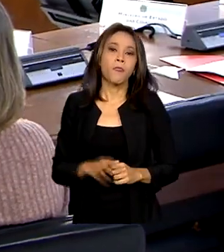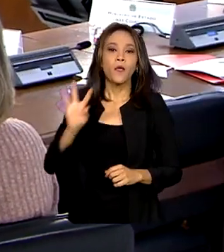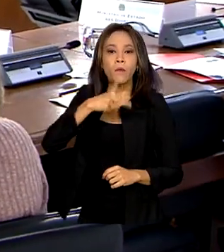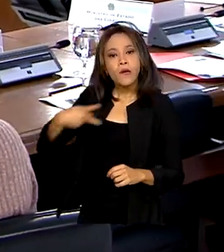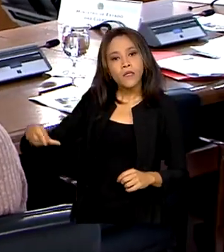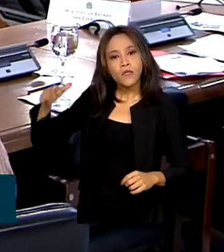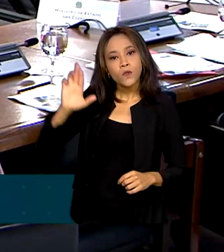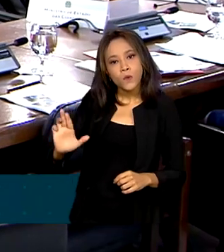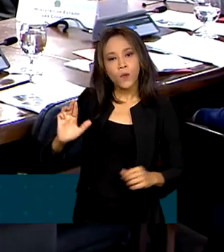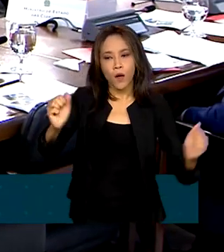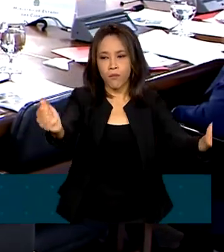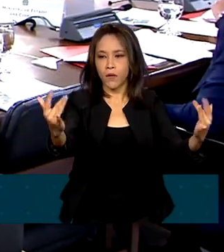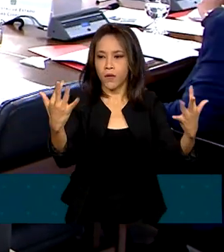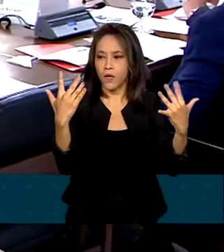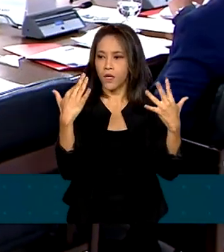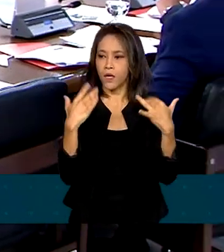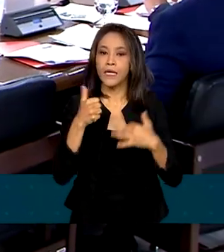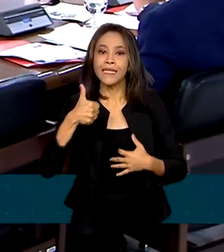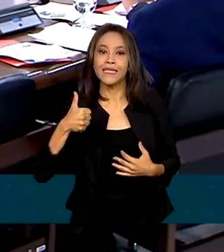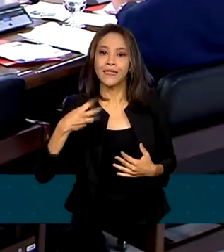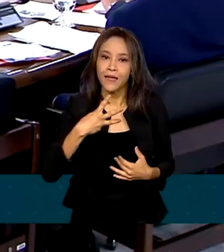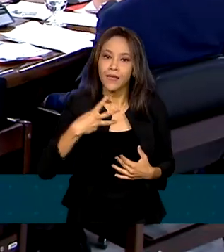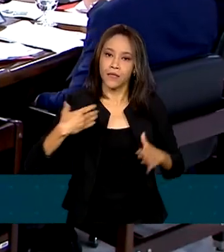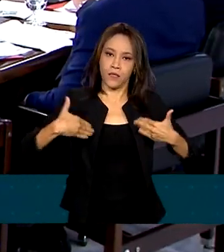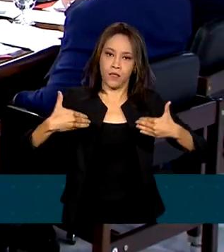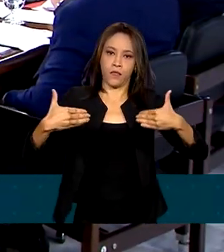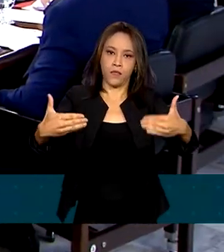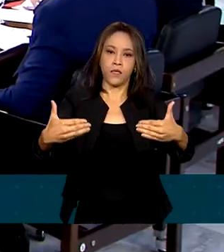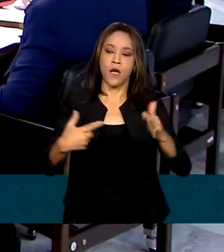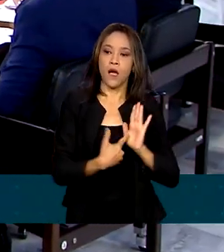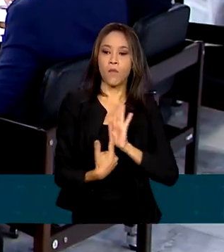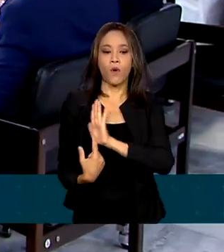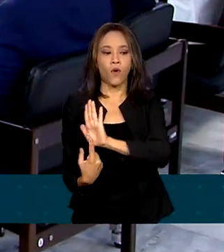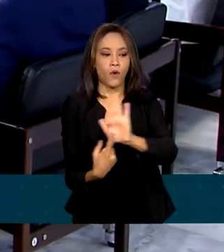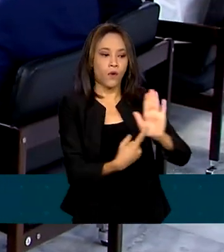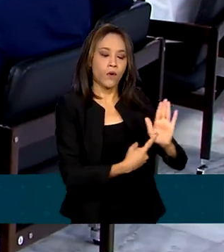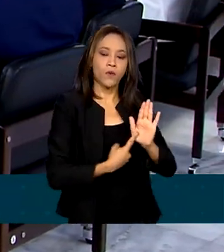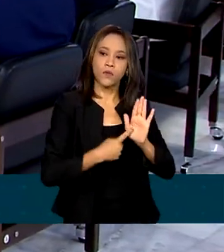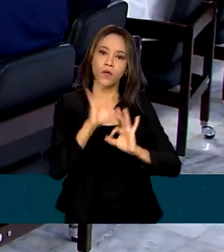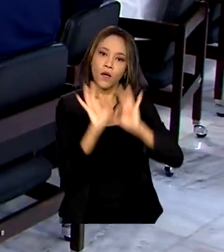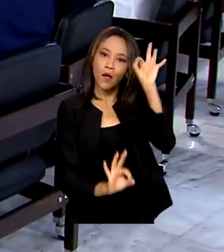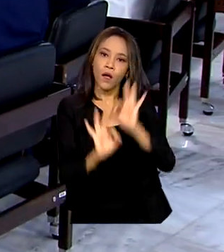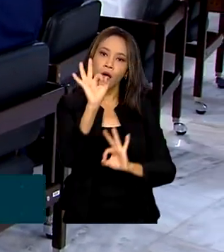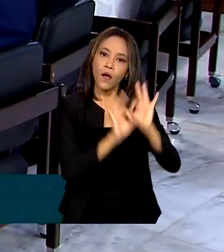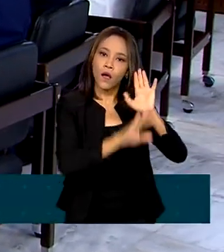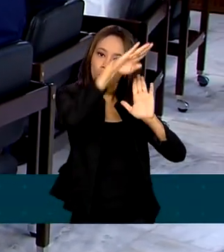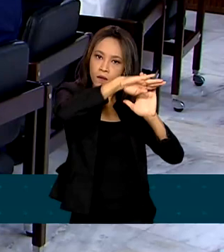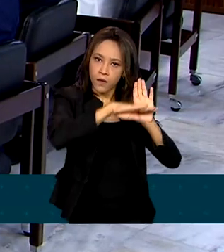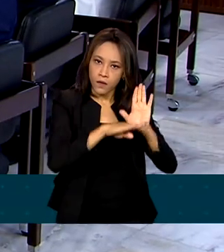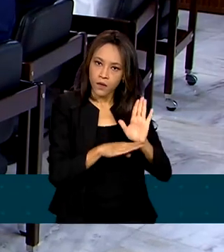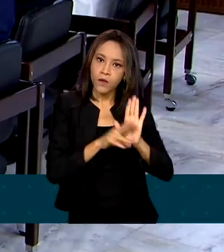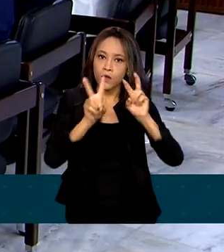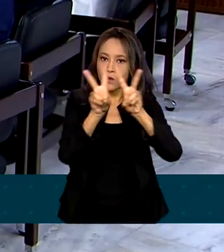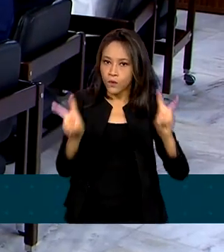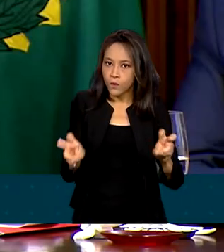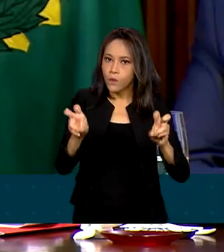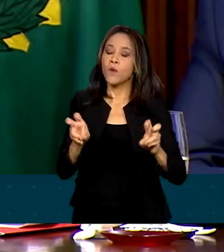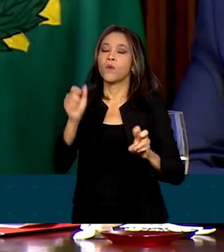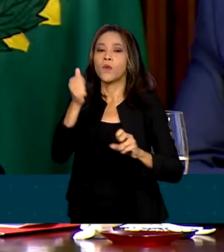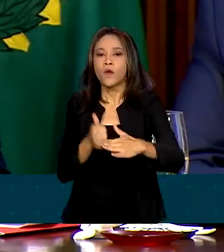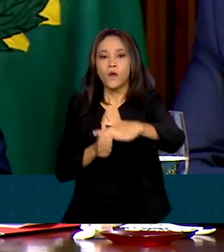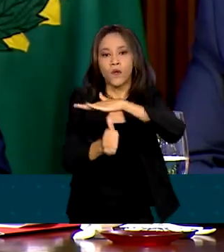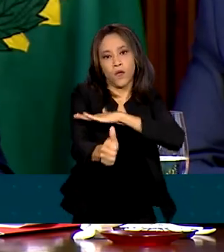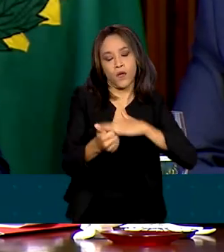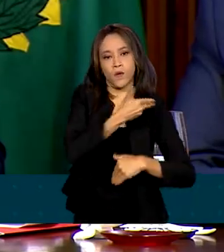reuniu 13 ministérios para a apresentação de um cronograma do plano de investimentos do governo. O plano vai